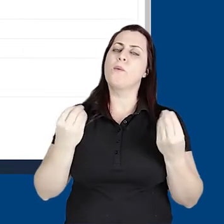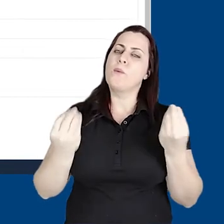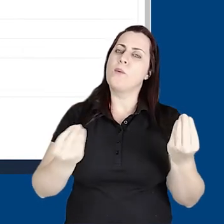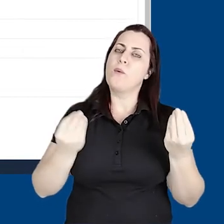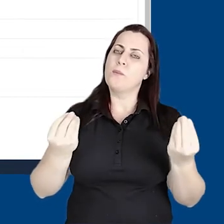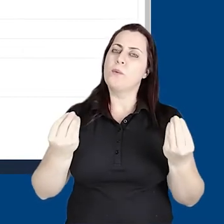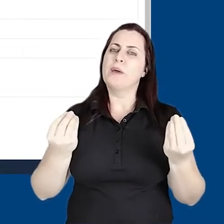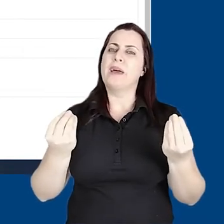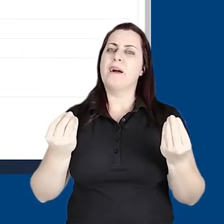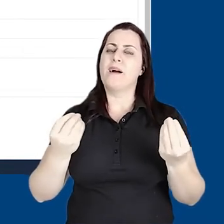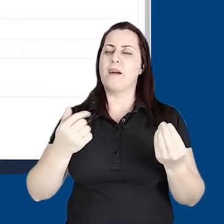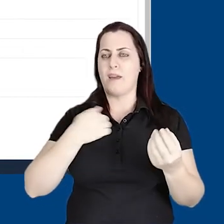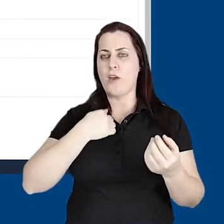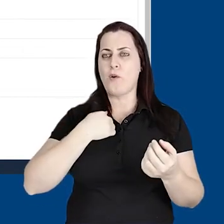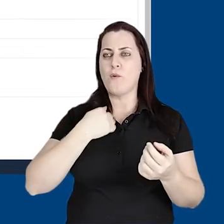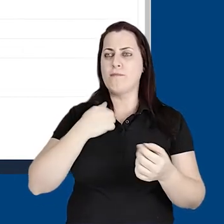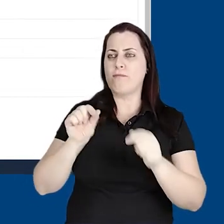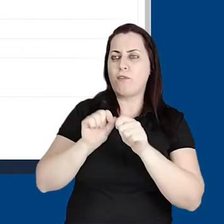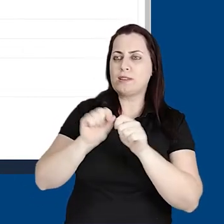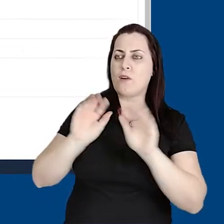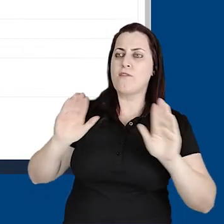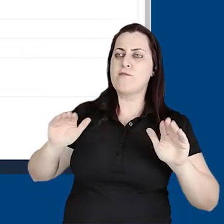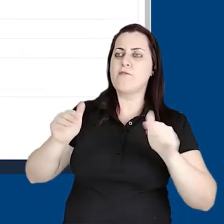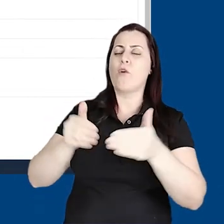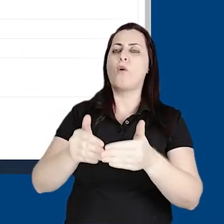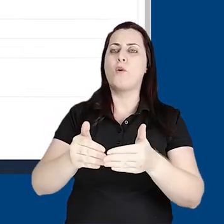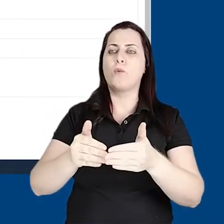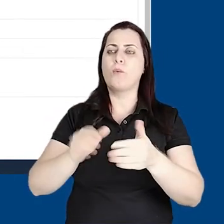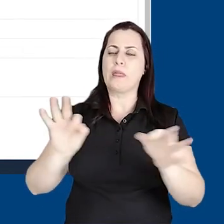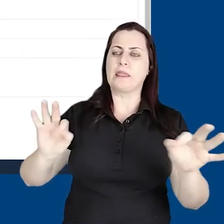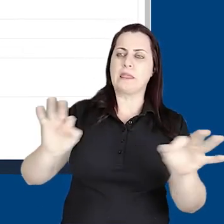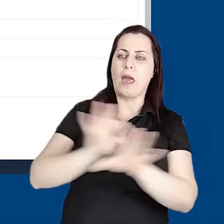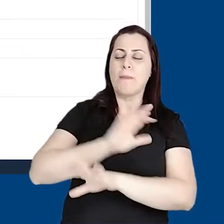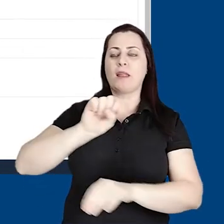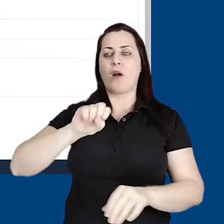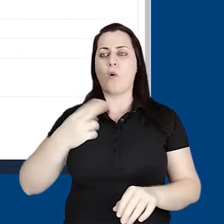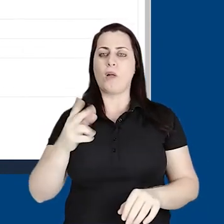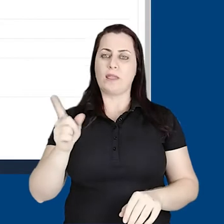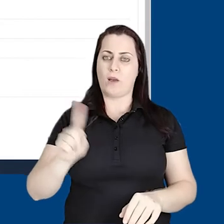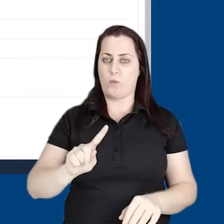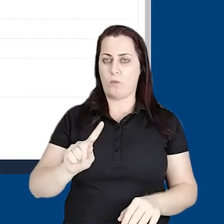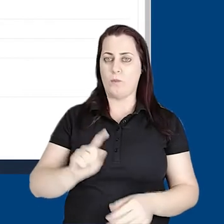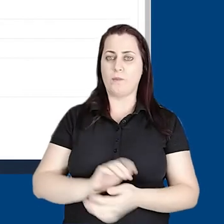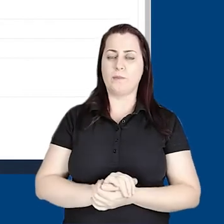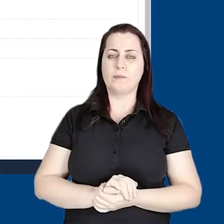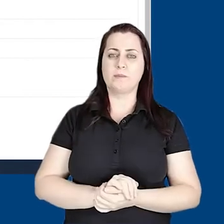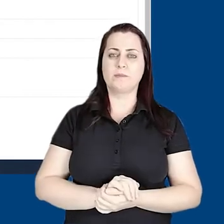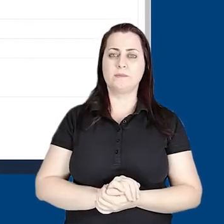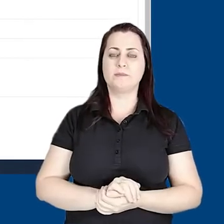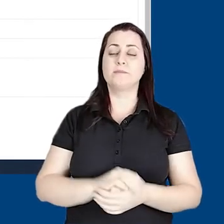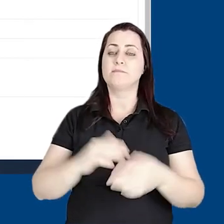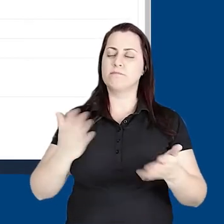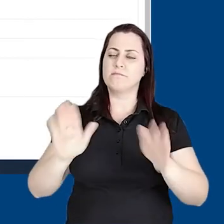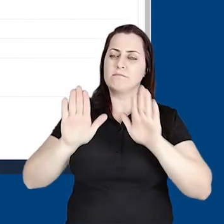opções, condições para as quais esse fórum vai ser considerado concluído ou não.